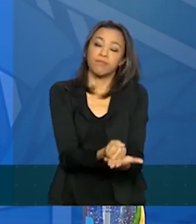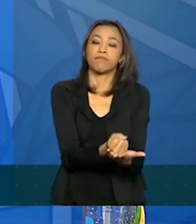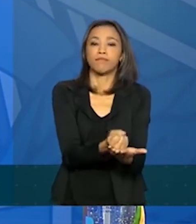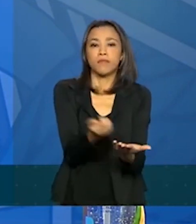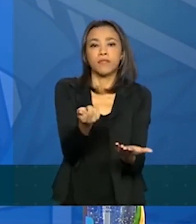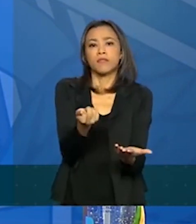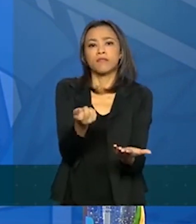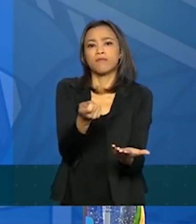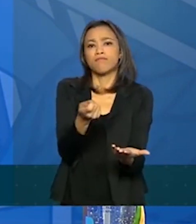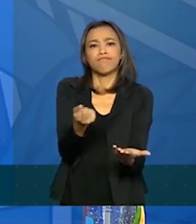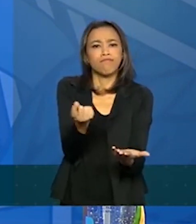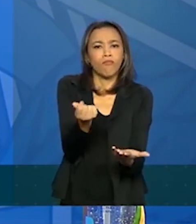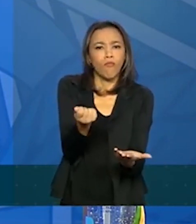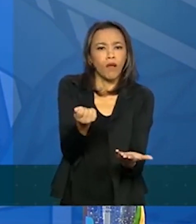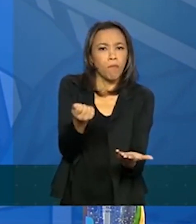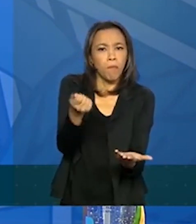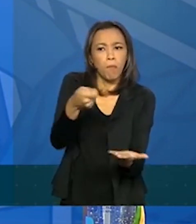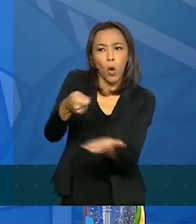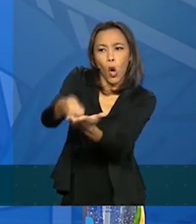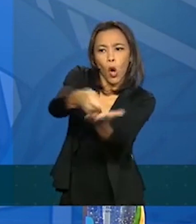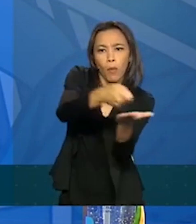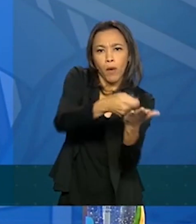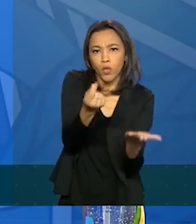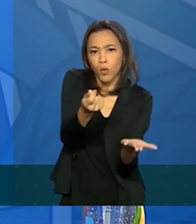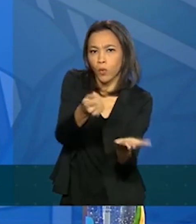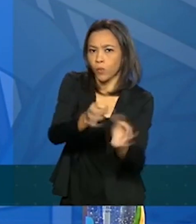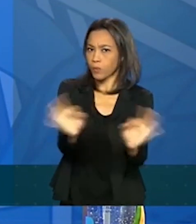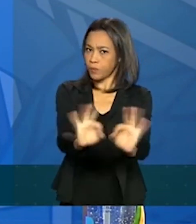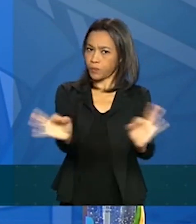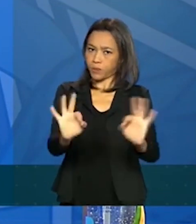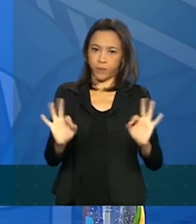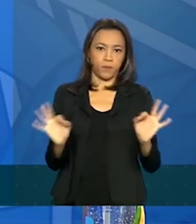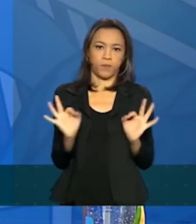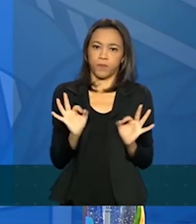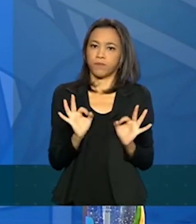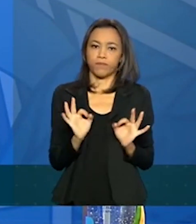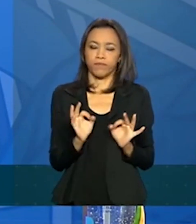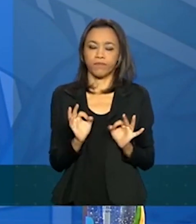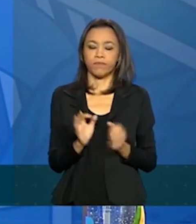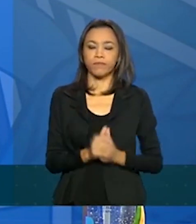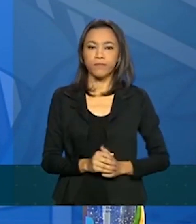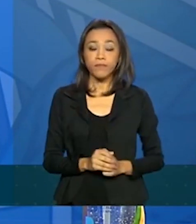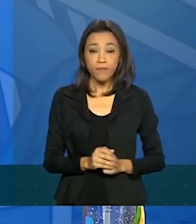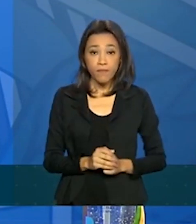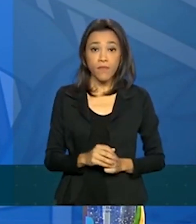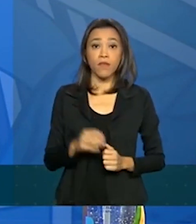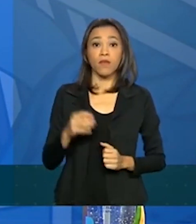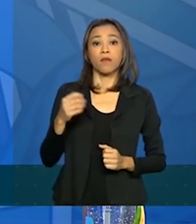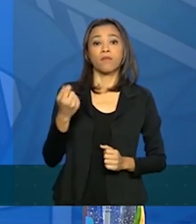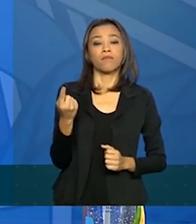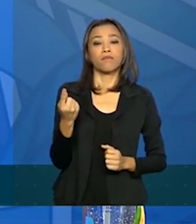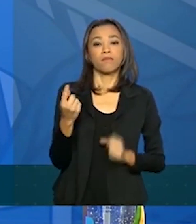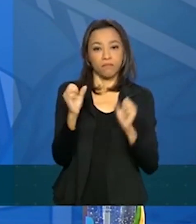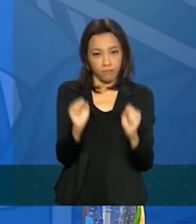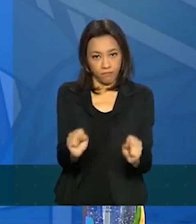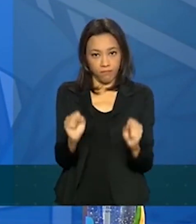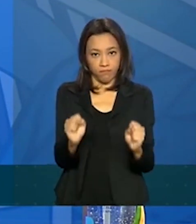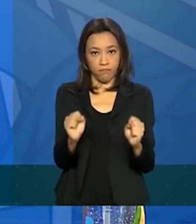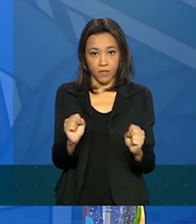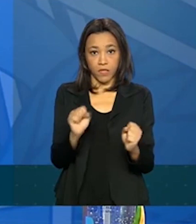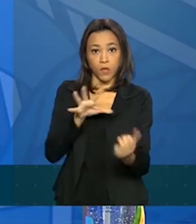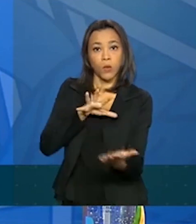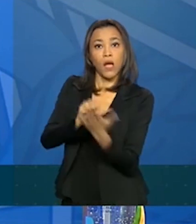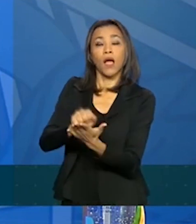nenhum custo adicional às pessoas, não há nenhum custo nessa operação, para permitir que o